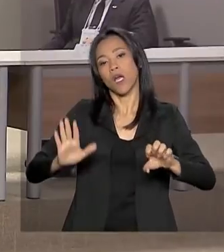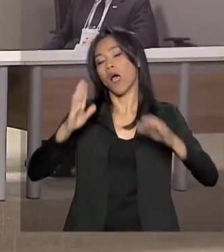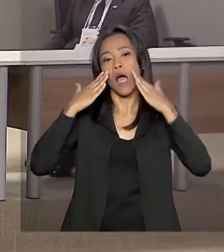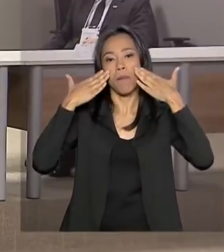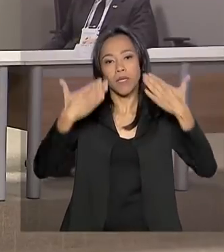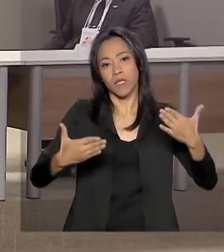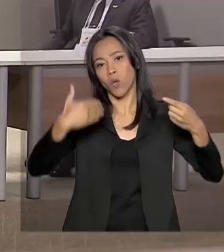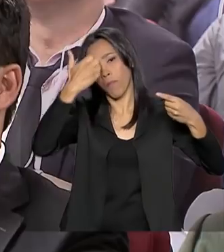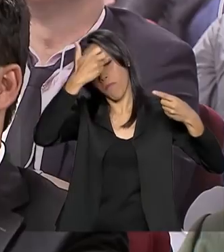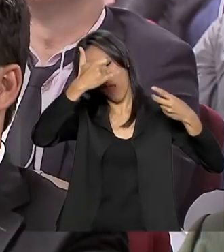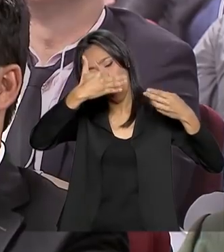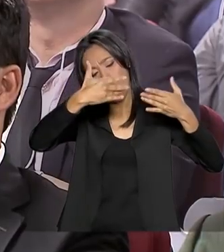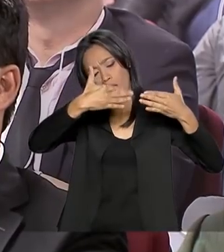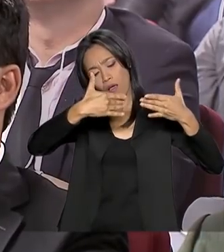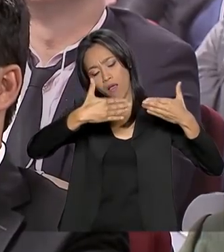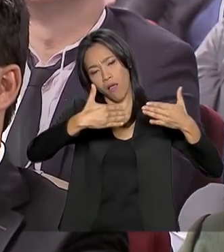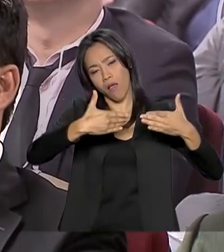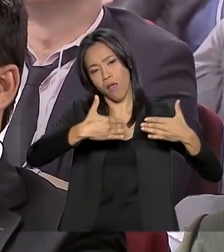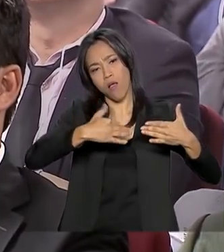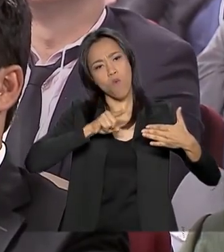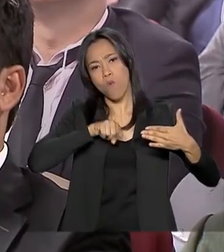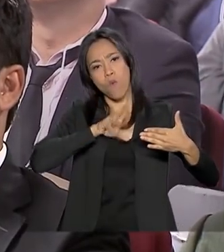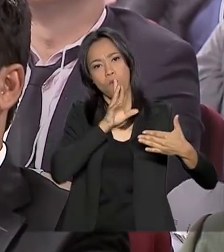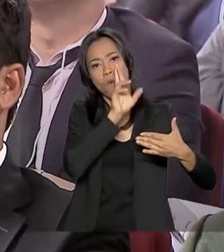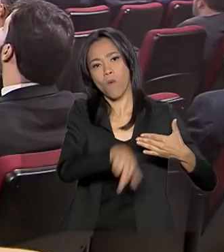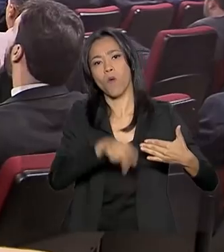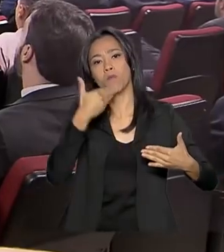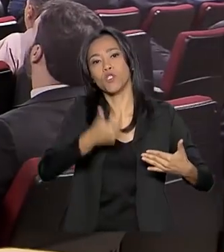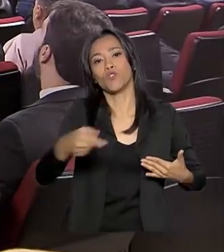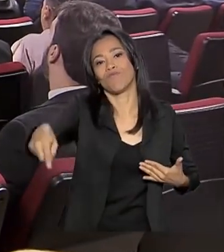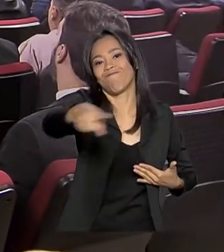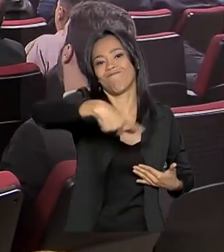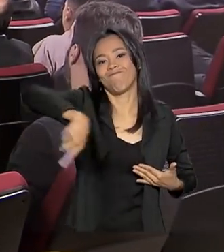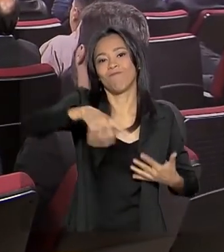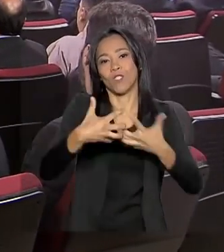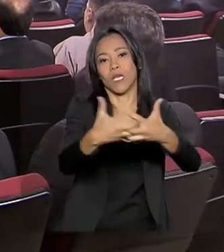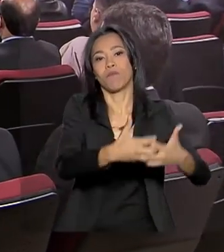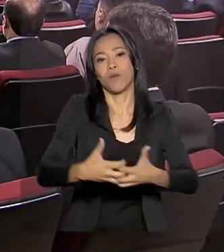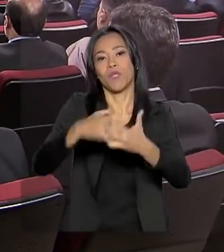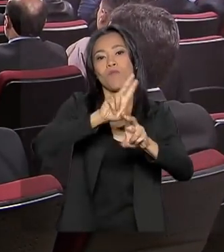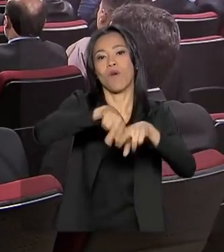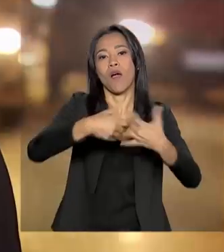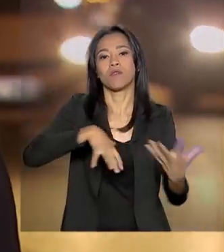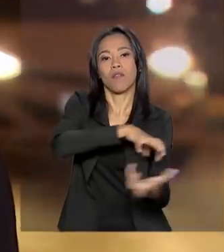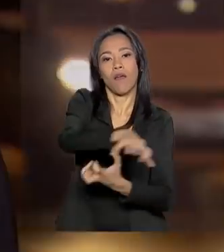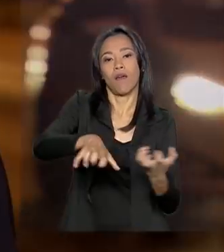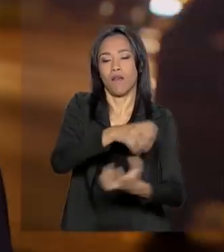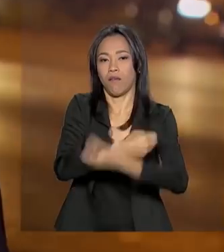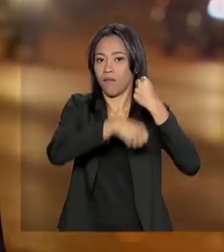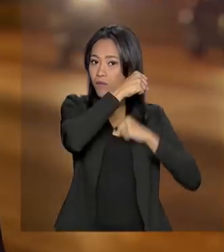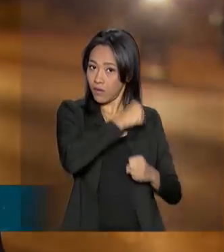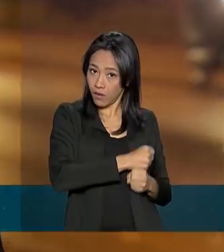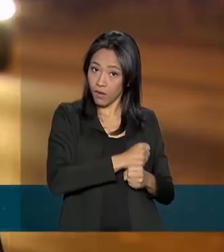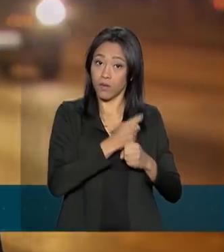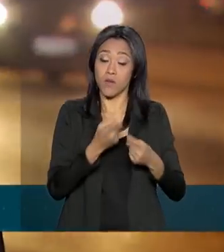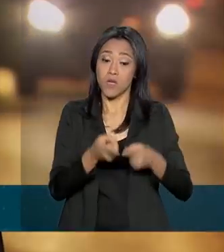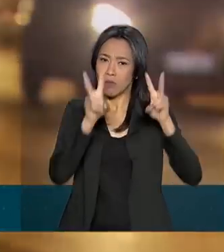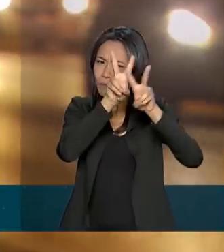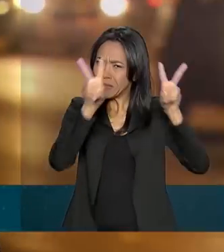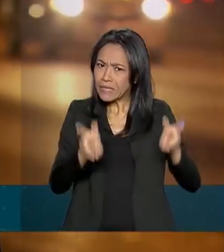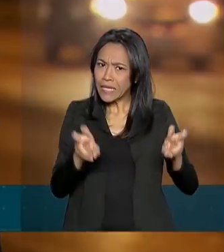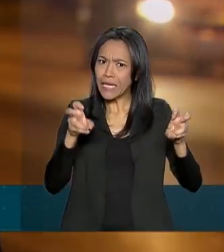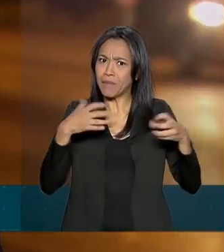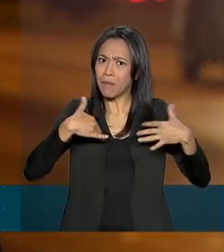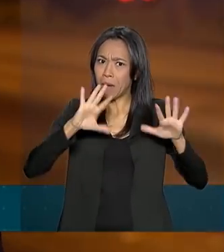governo como resposta às reivindicações dos caminhoneiros após a greve do ano passado. Um dos temas mais delicados